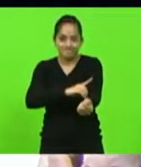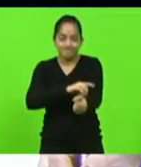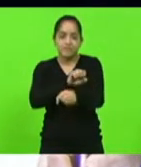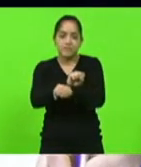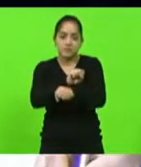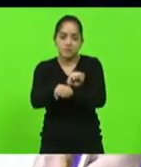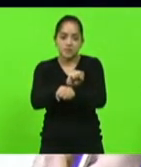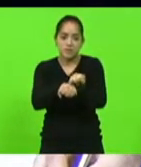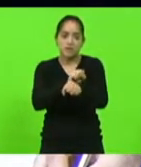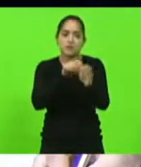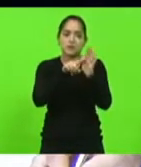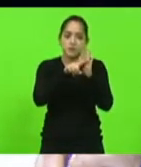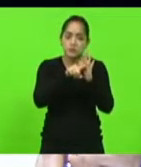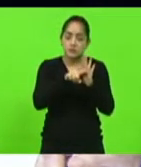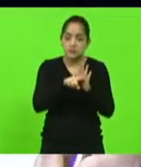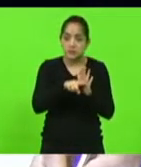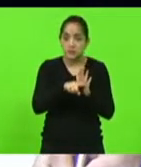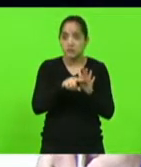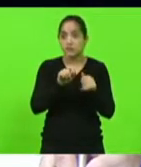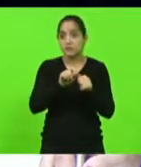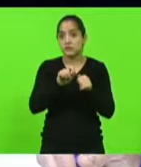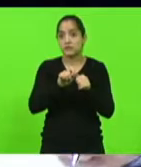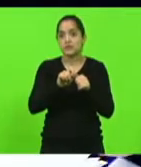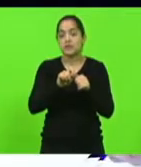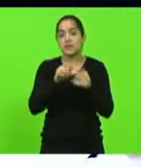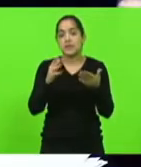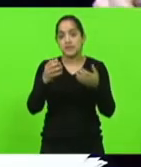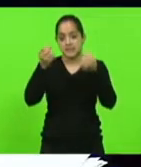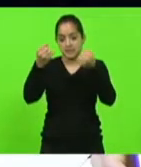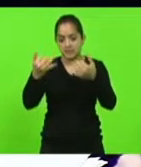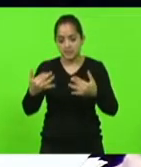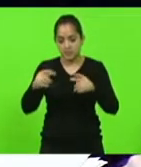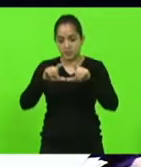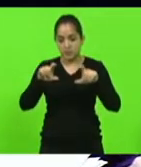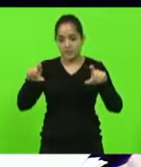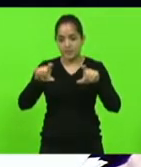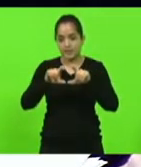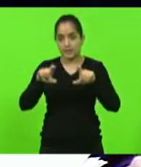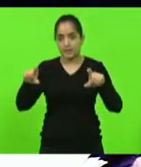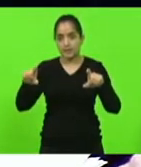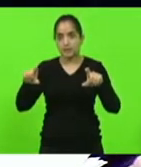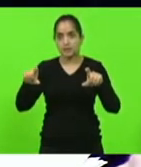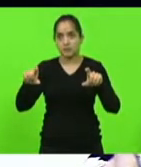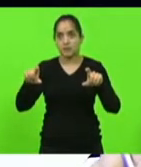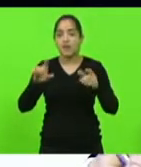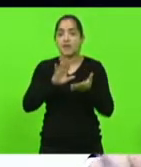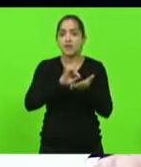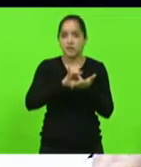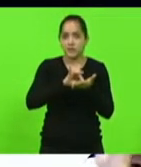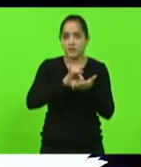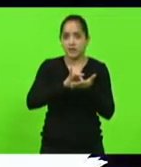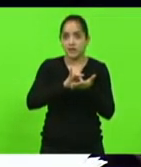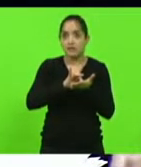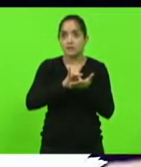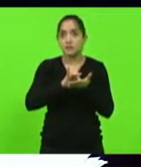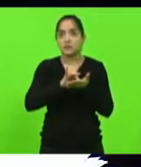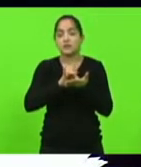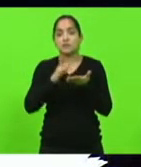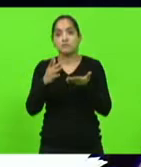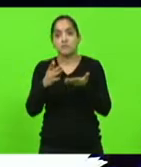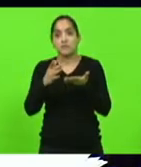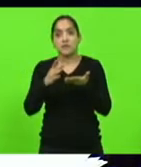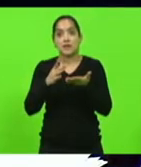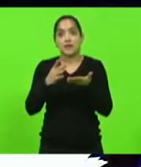para fazer o exame. E ele diz aqui no parágrafo, é bem verdade que talvez a técnica legislativa podia